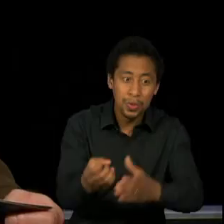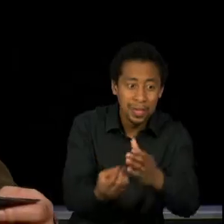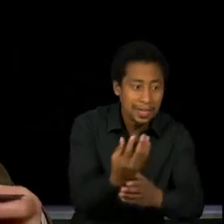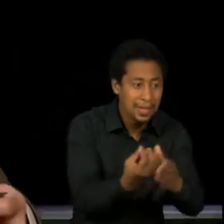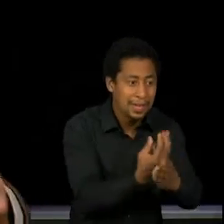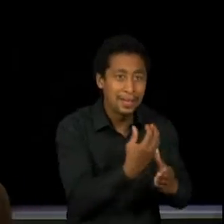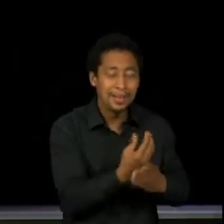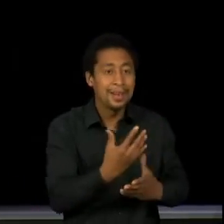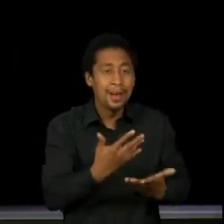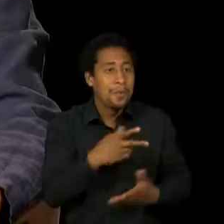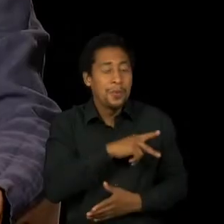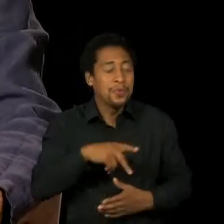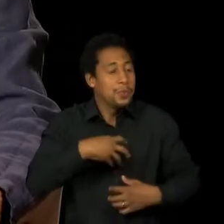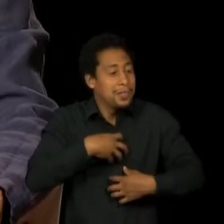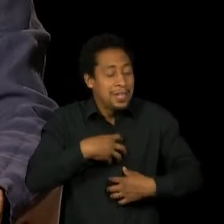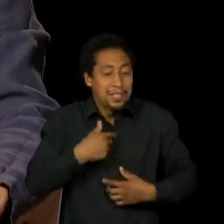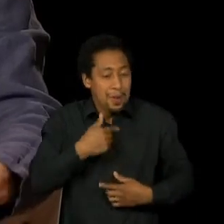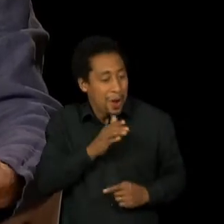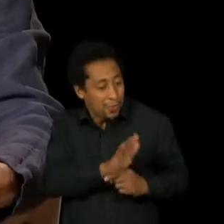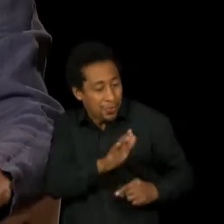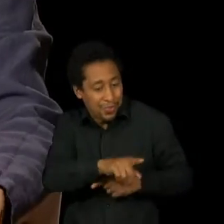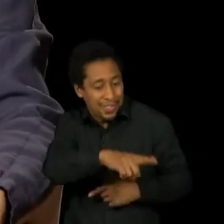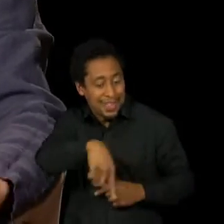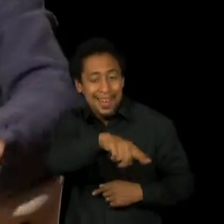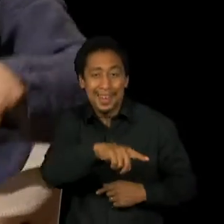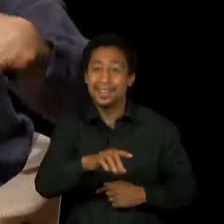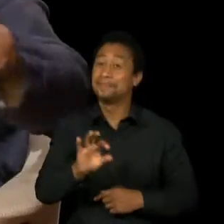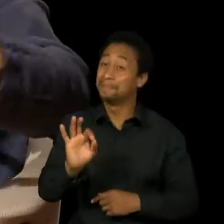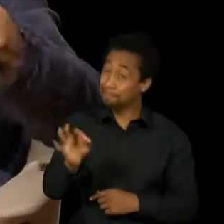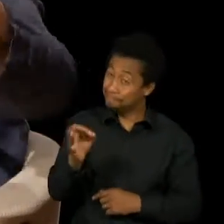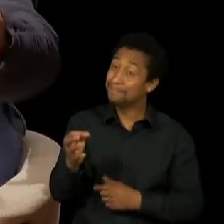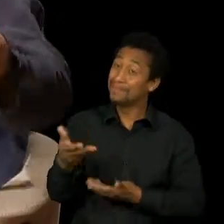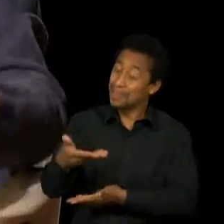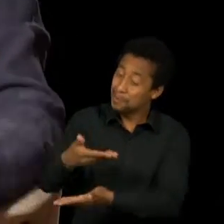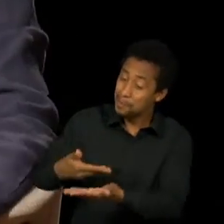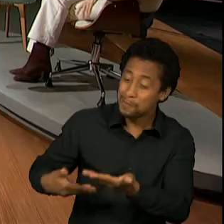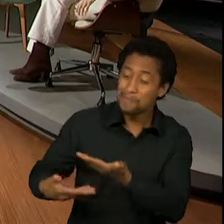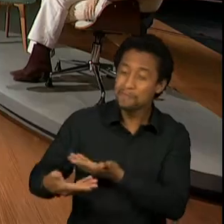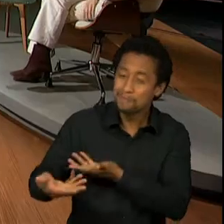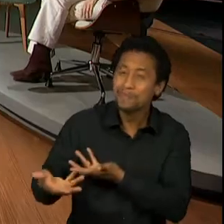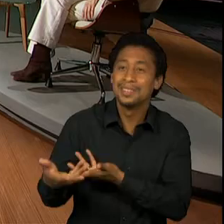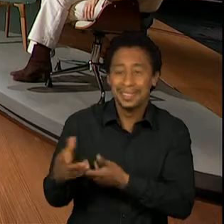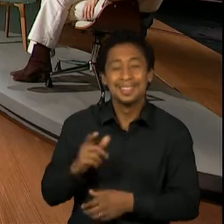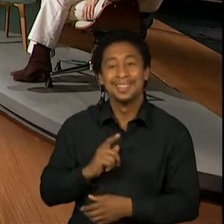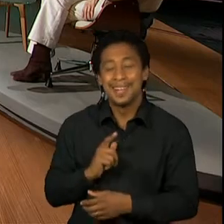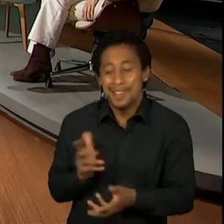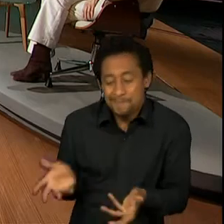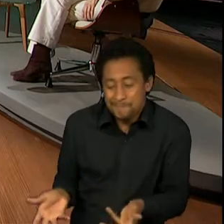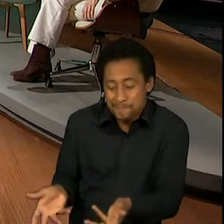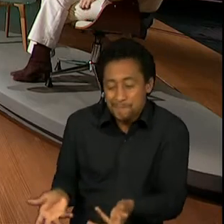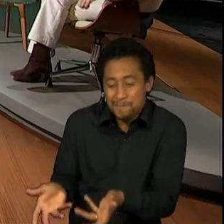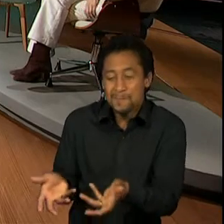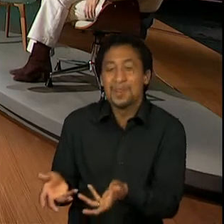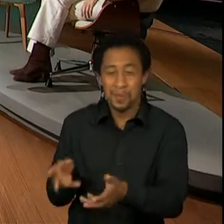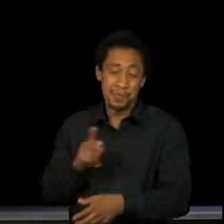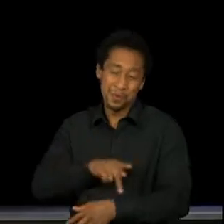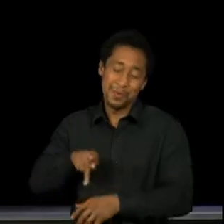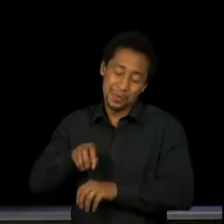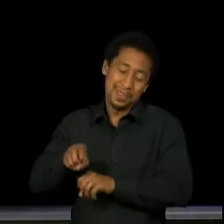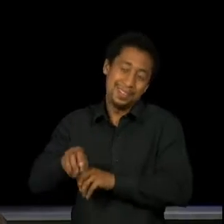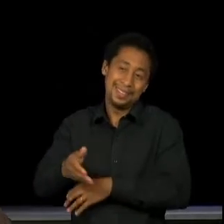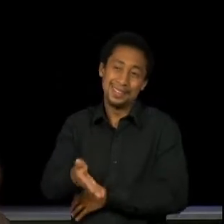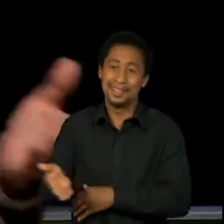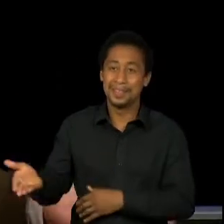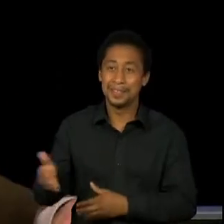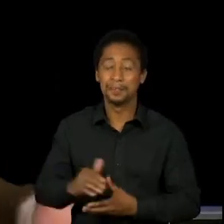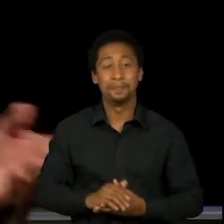aquilo brotar. É lindo. Exatamente. Tem um acolhimento e um fermento, né? Um fermento. Desse professor. Aí, nesse